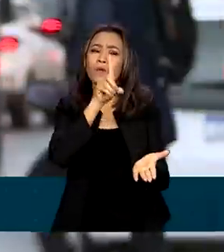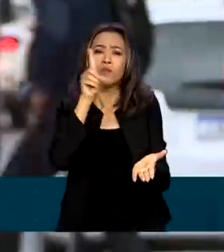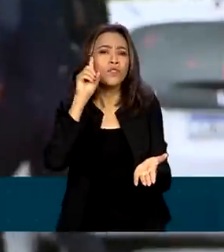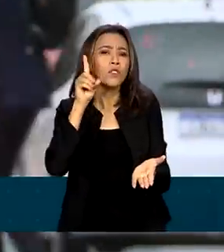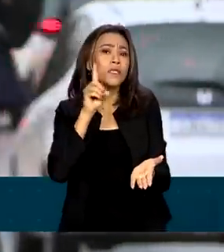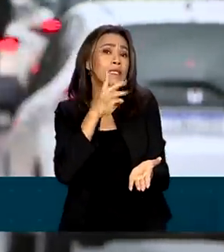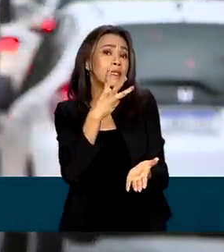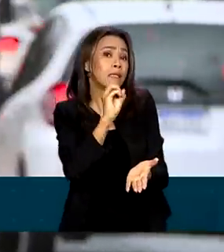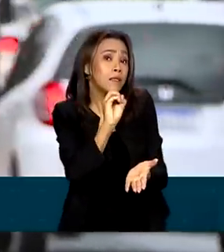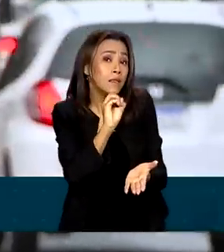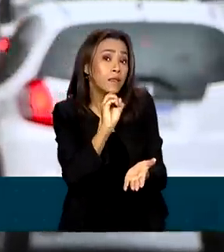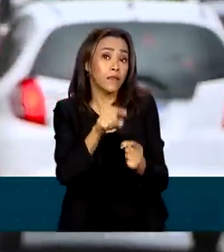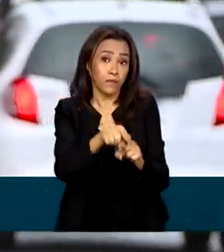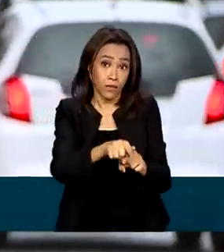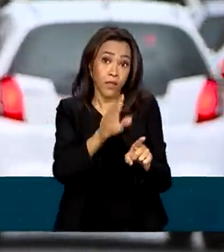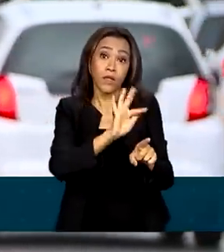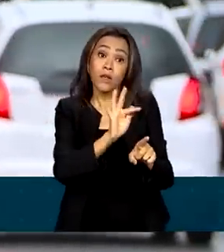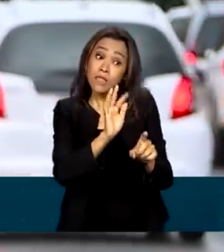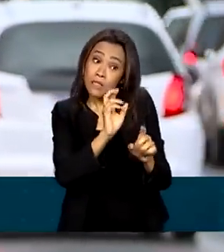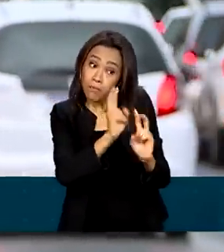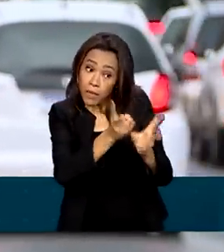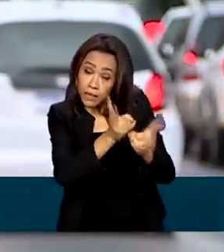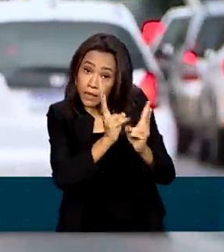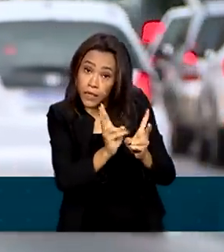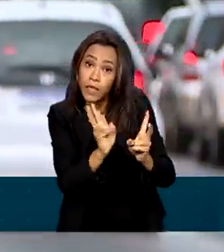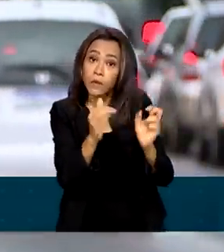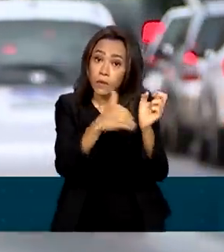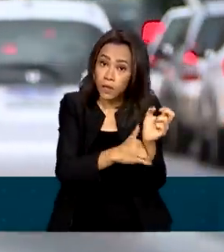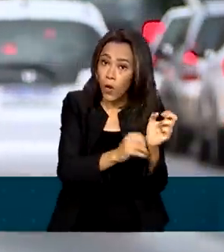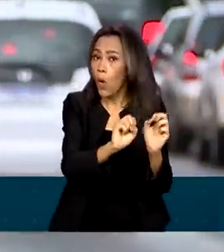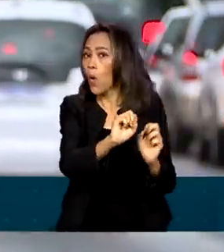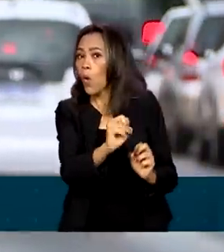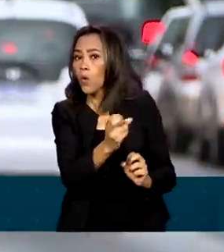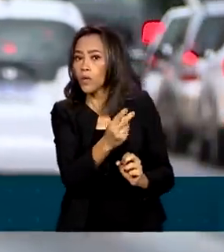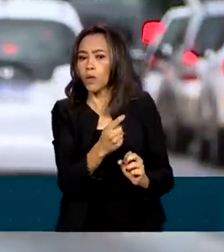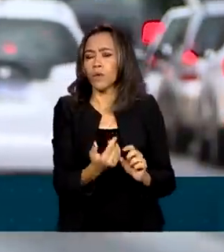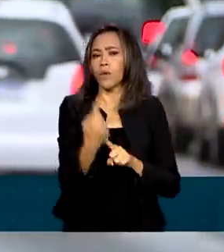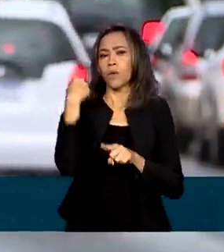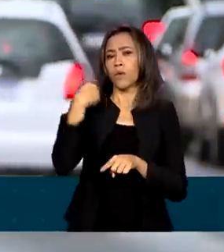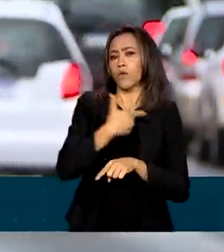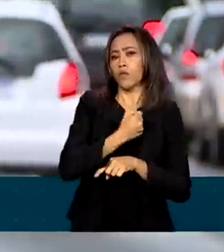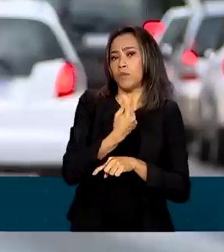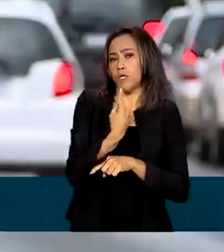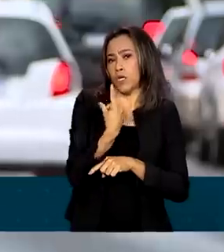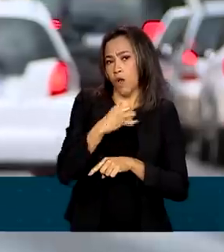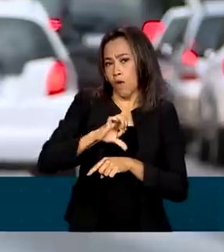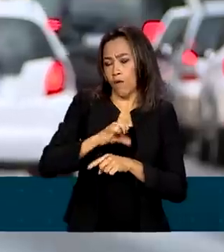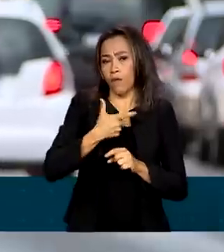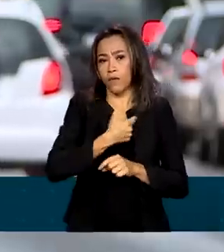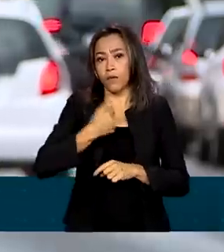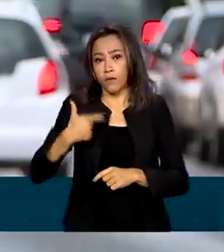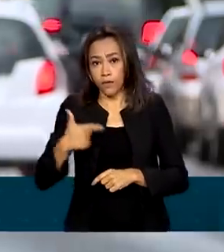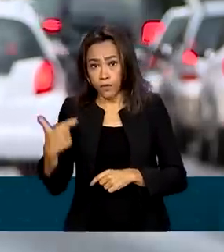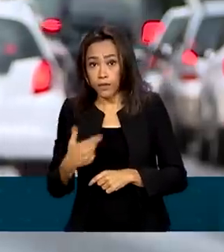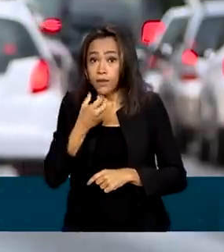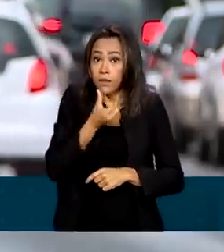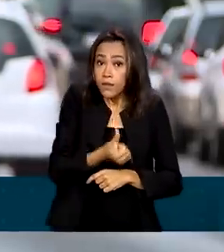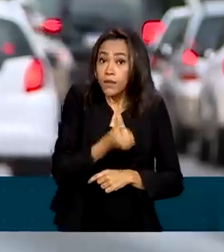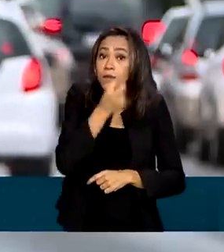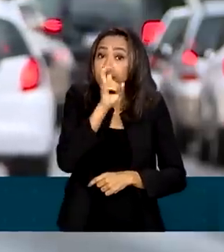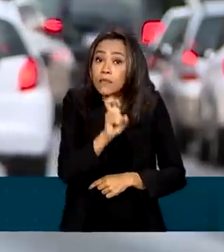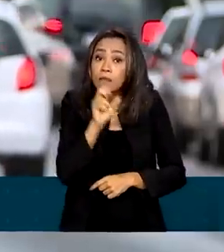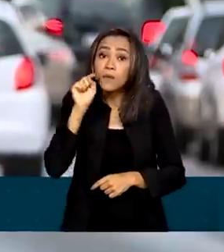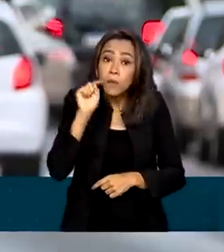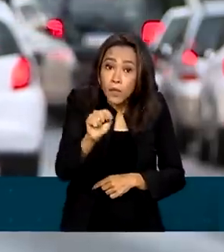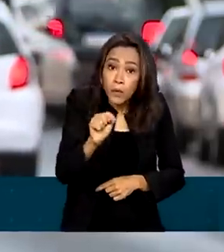esses sigilos. De acordo com Paulo Pimenta, de 2019 a 2022, 65 mil pedidos